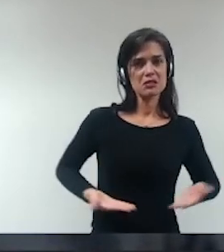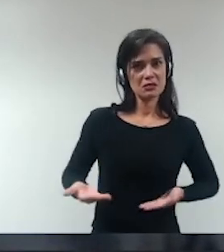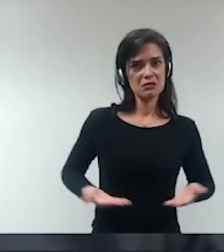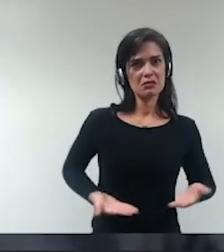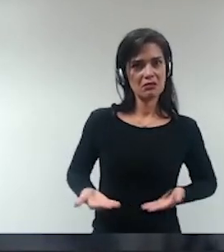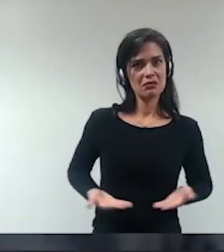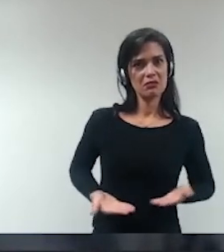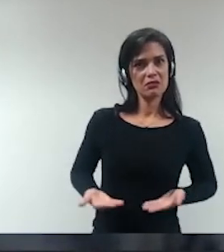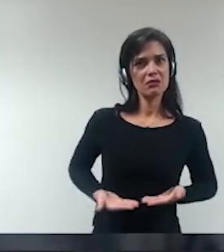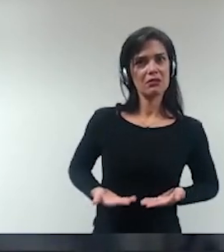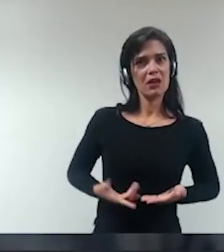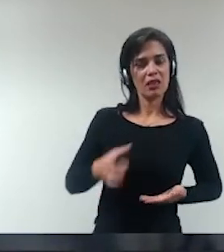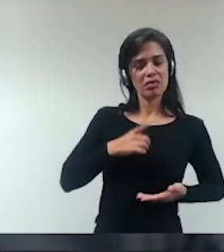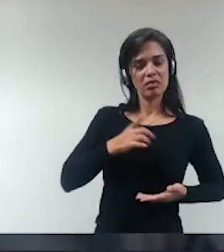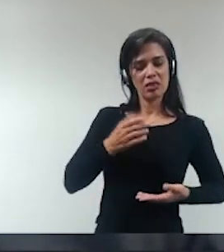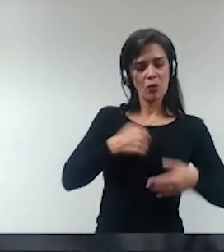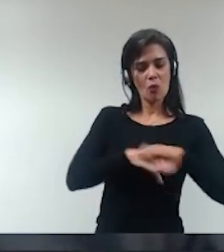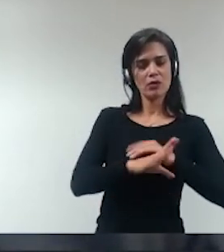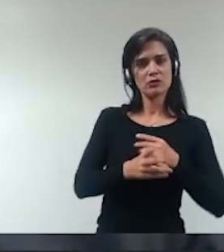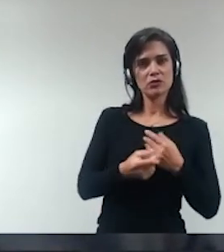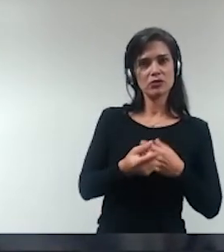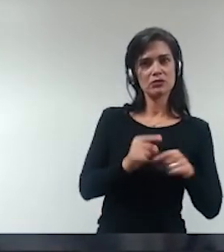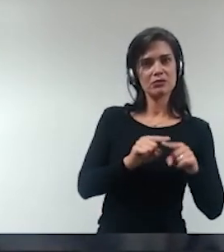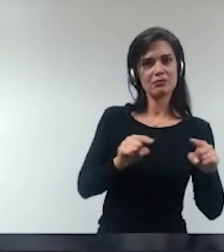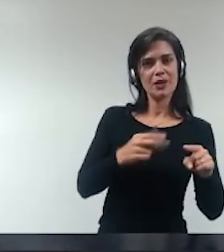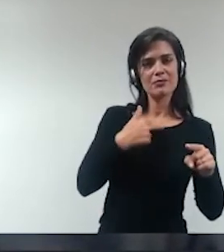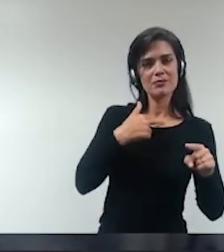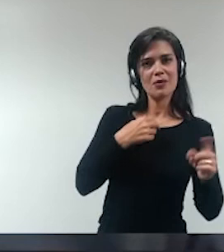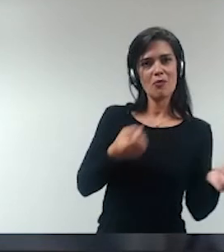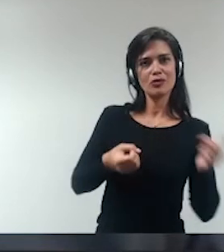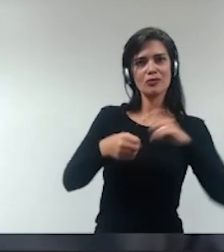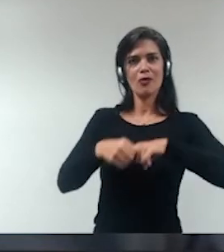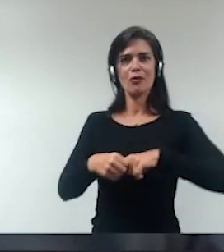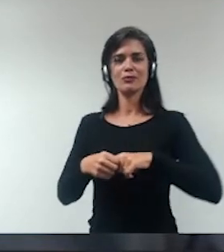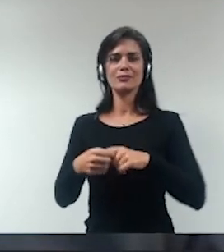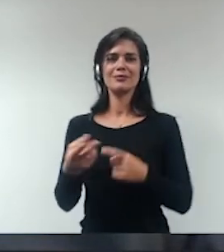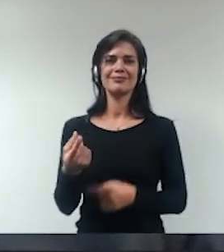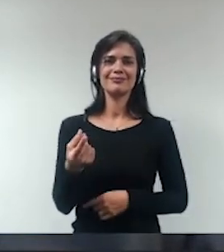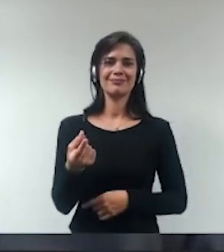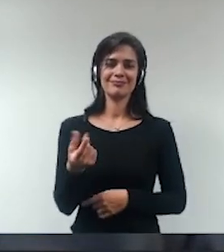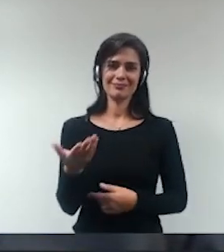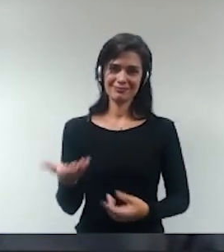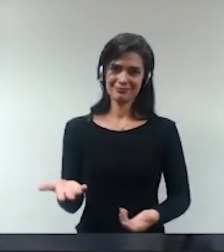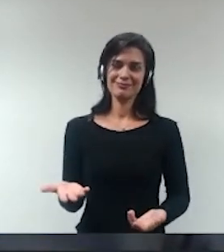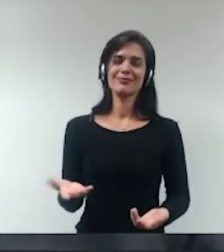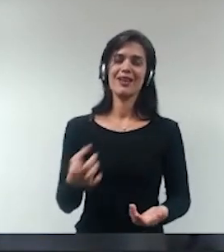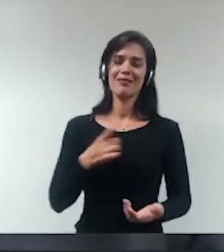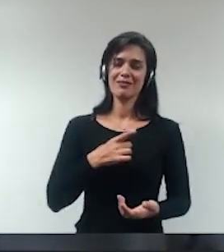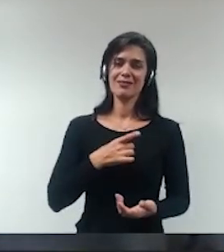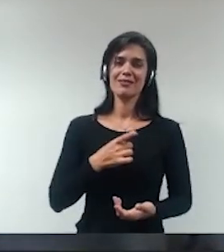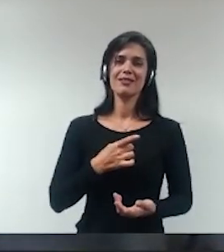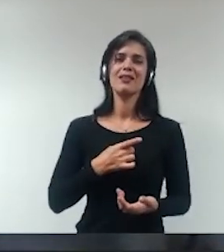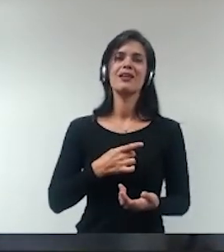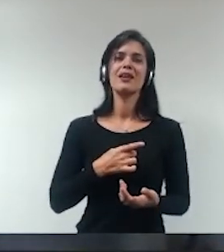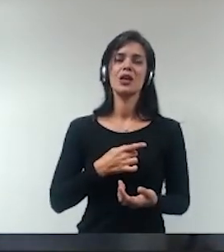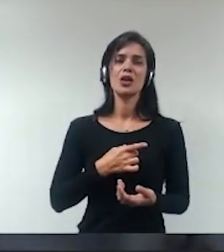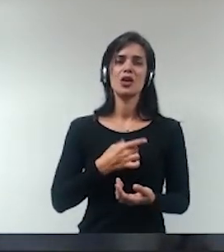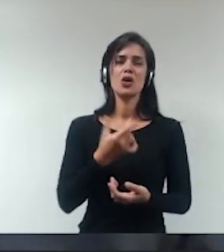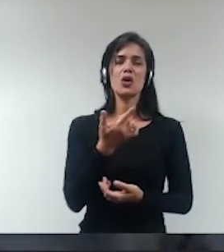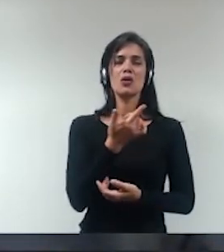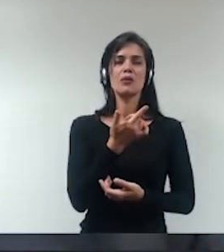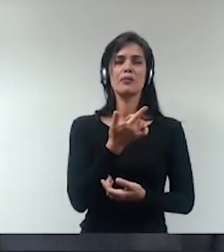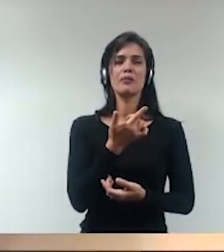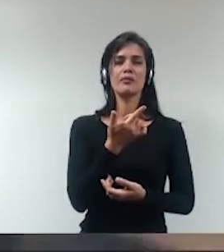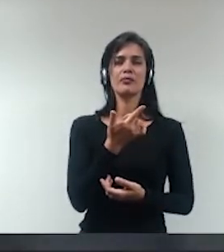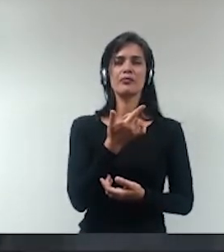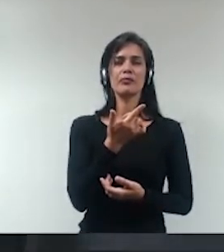daquela importância e que ela não possa ser ressarcida existem outros obviamente como o crime